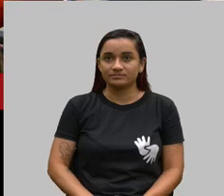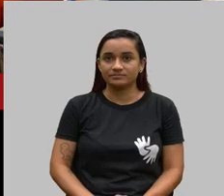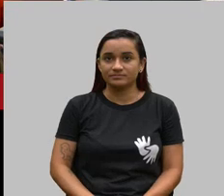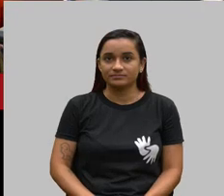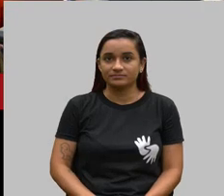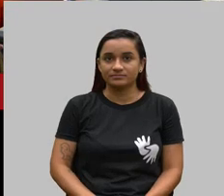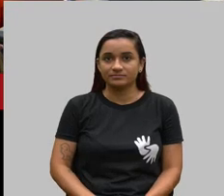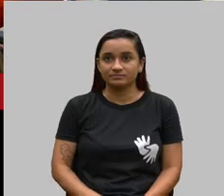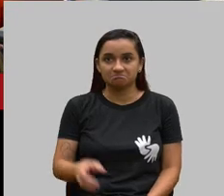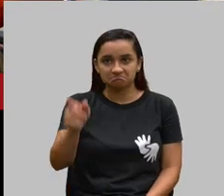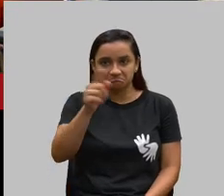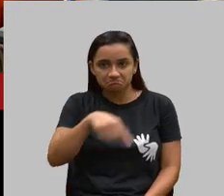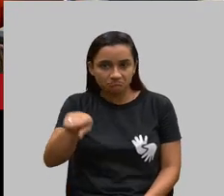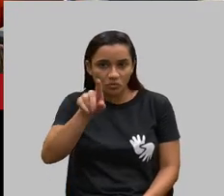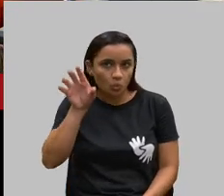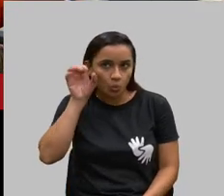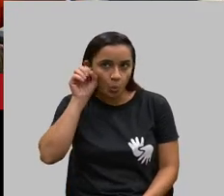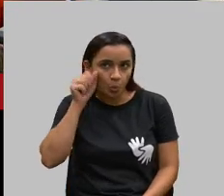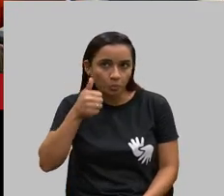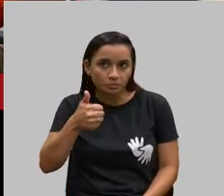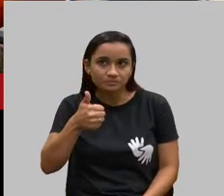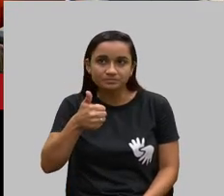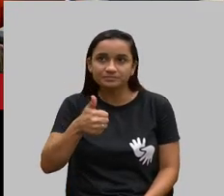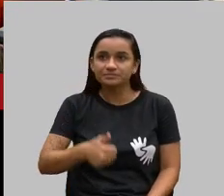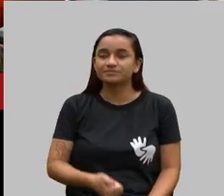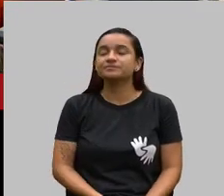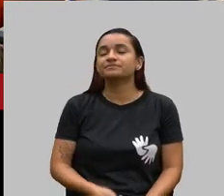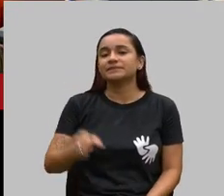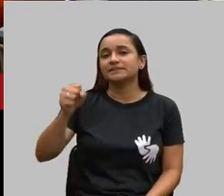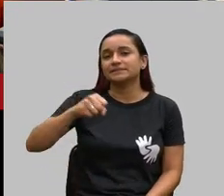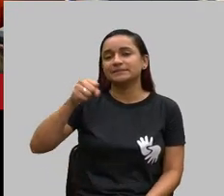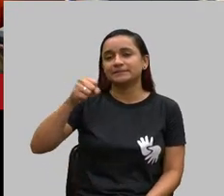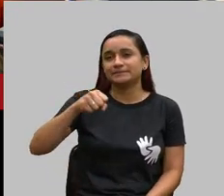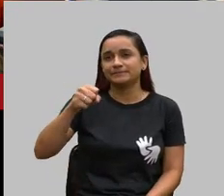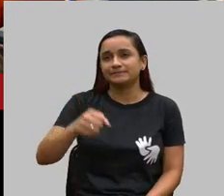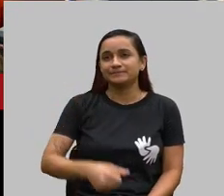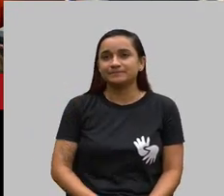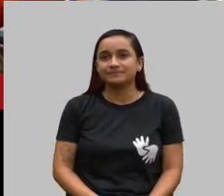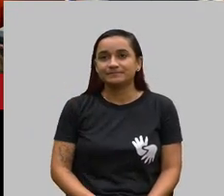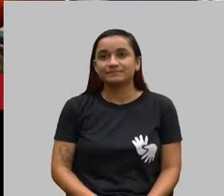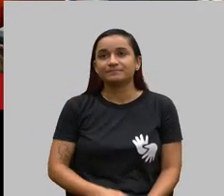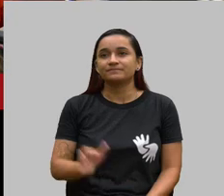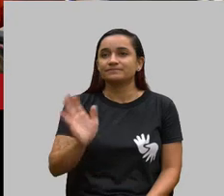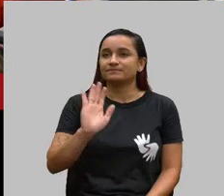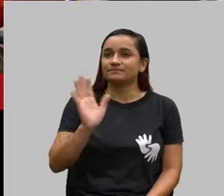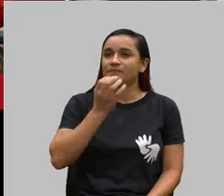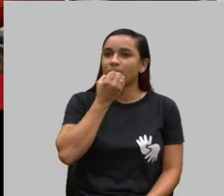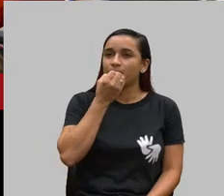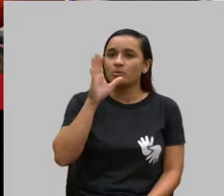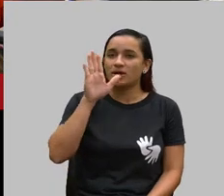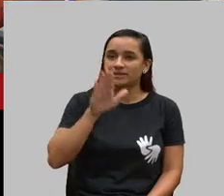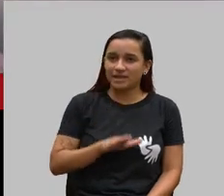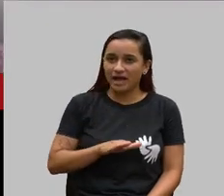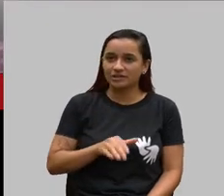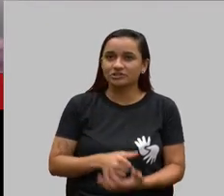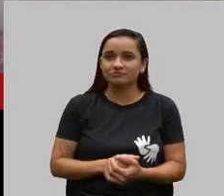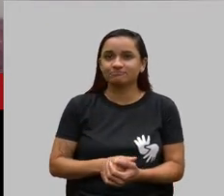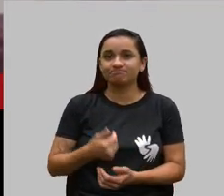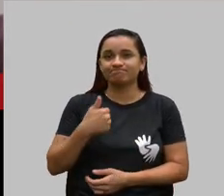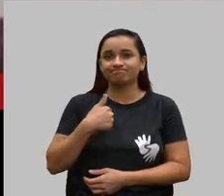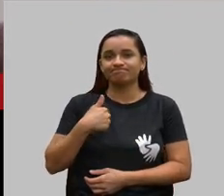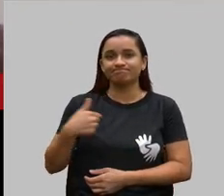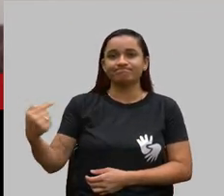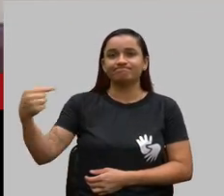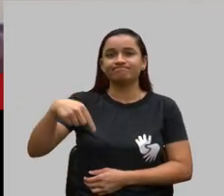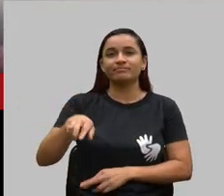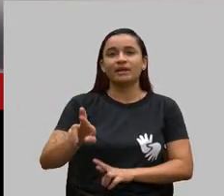Conseguem me ouvir? Conseguimos, sim, Fabrícia. Oi, boa tarde. Eu que estou representando a